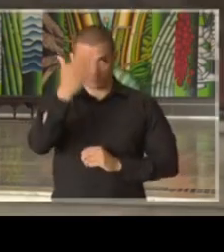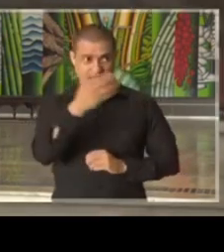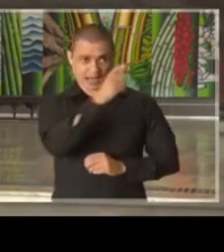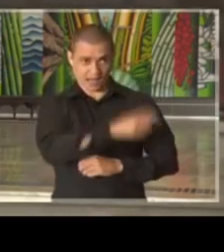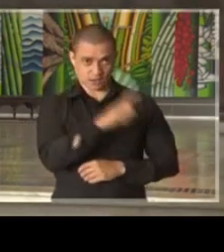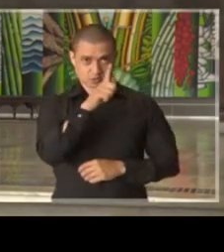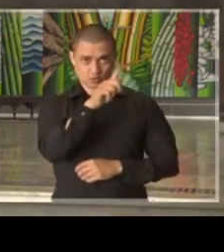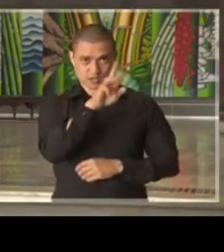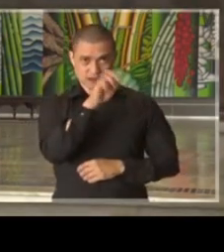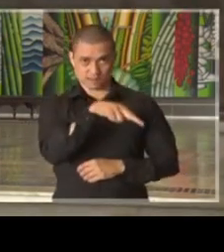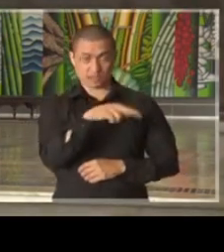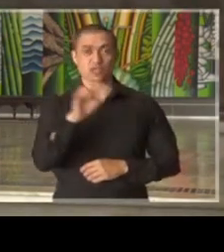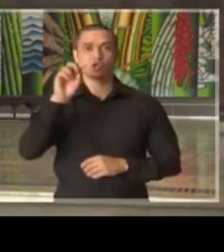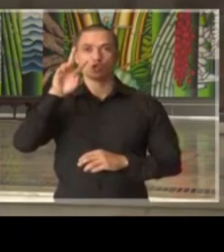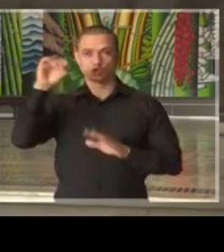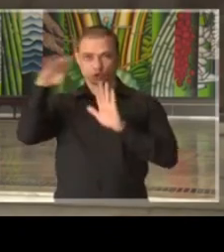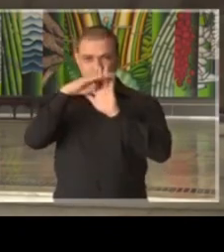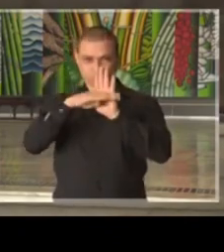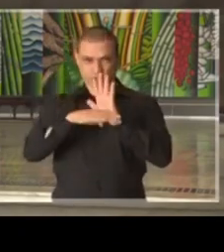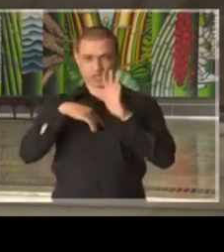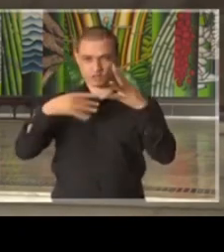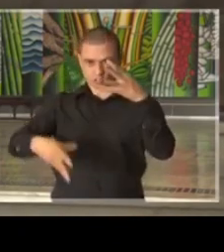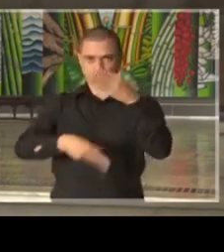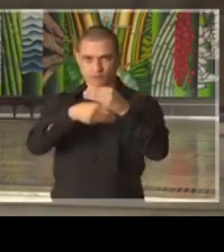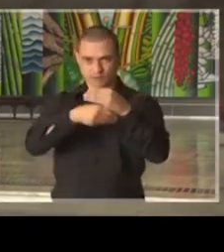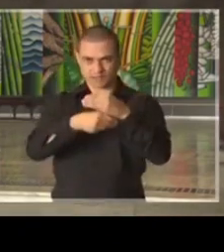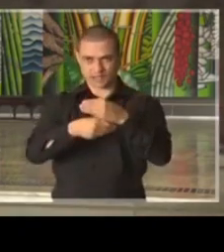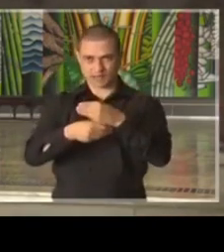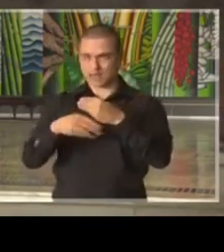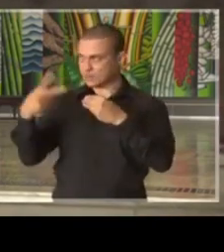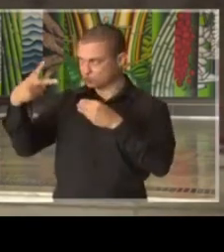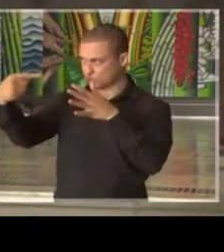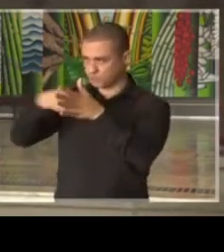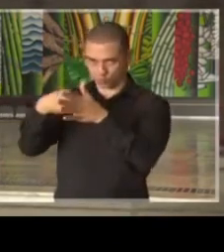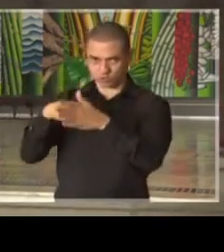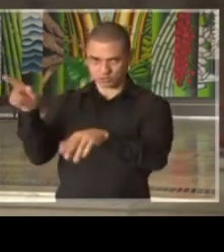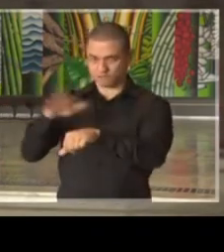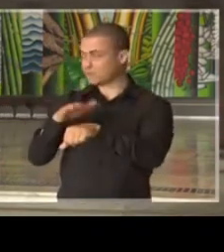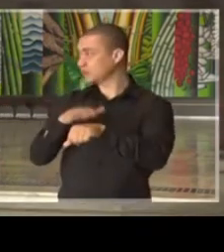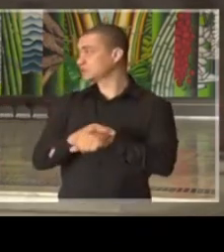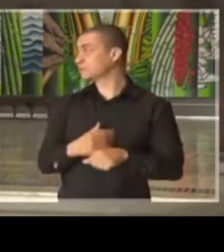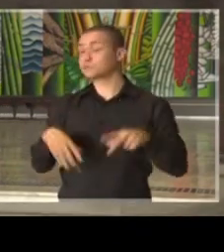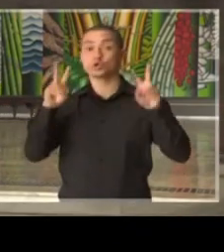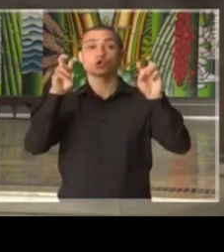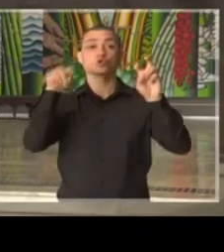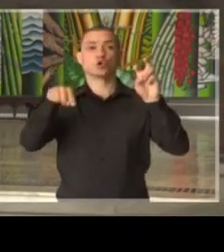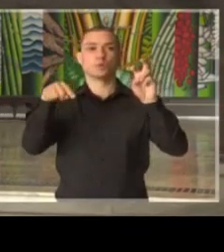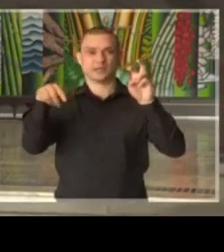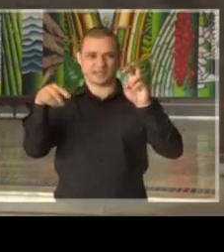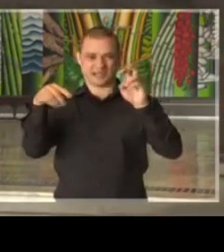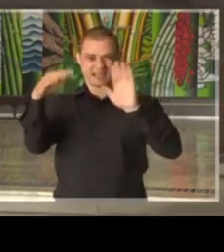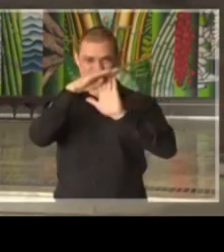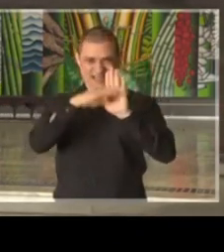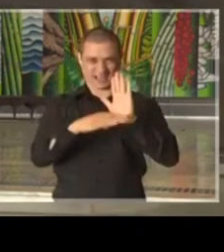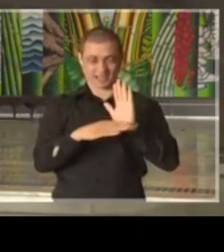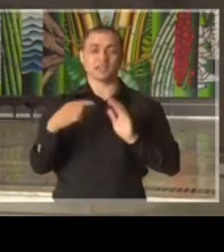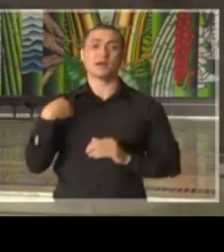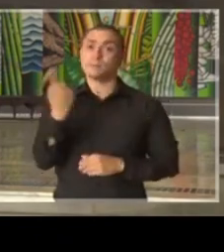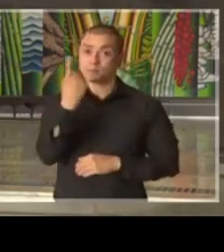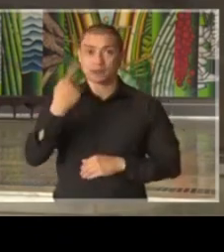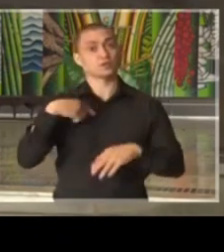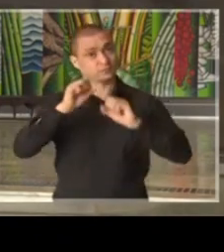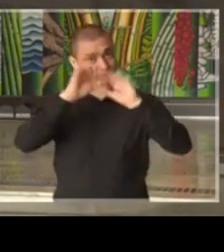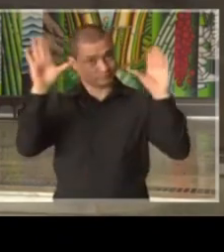sobre as medidas, vou complementar as duas questões que você fez. Sobre as medidas da quarentena, nós já explicitamos aqui,